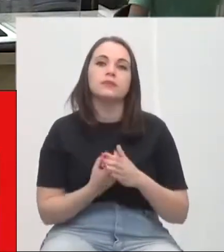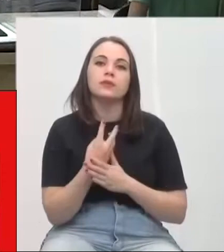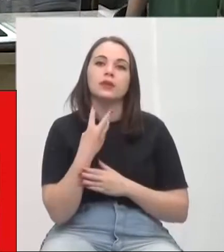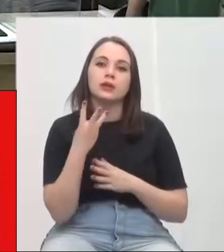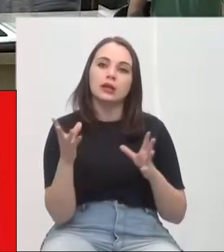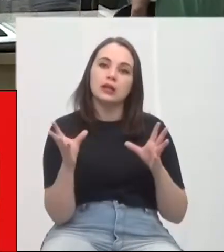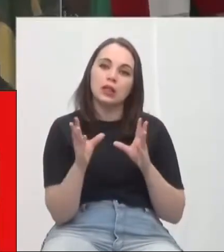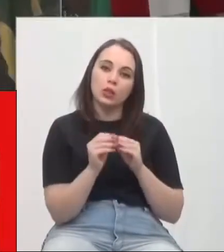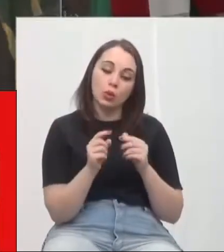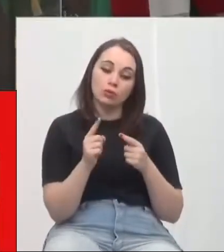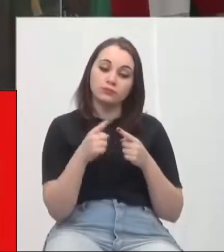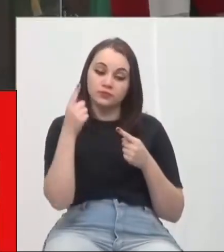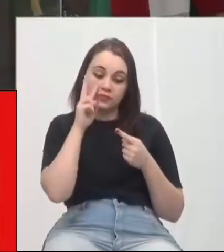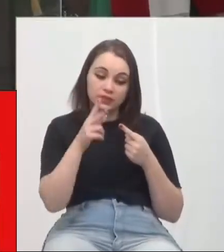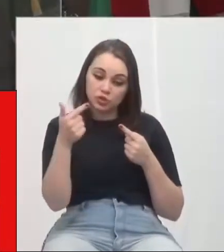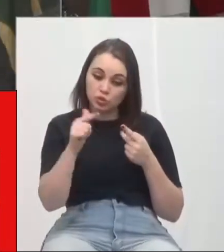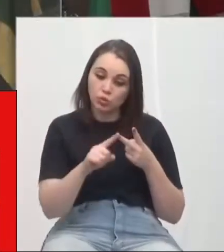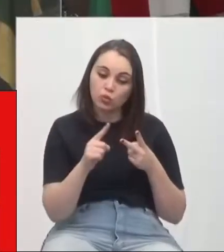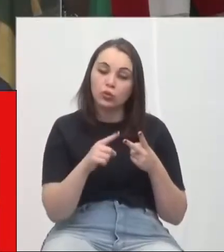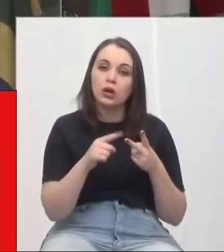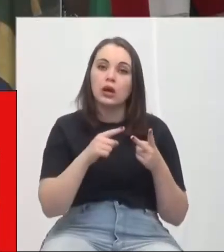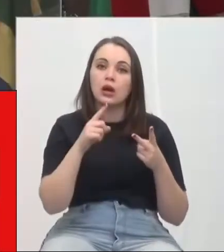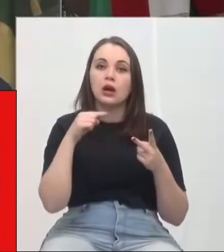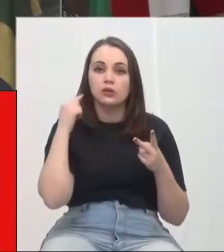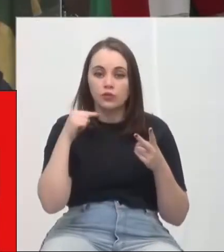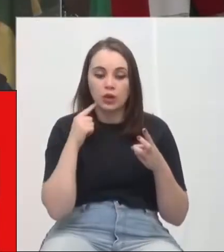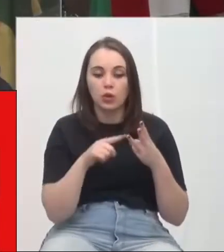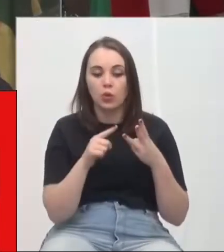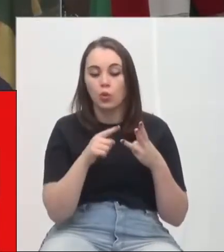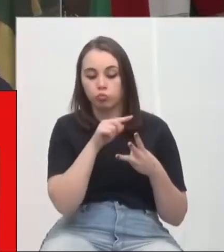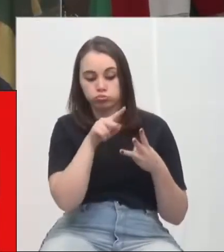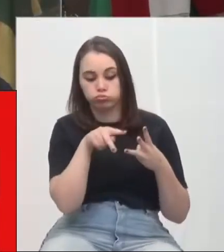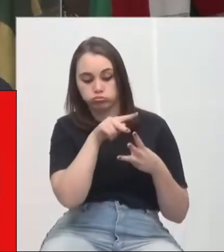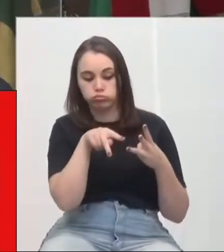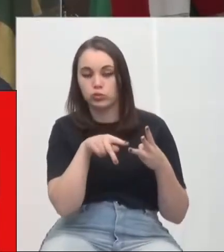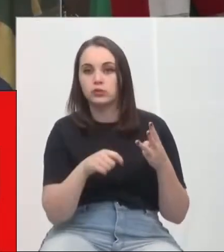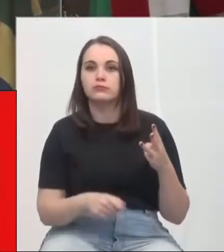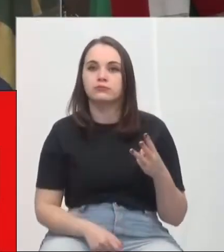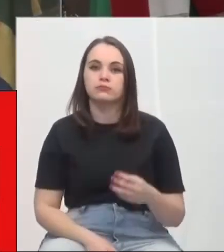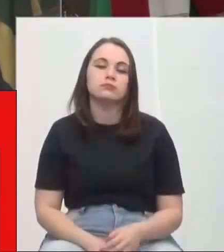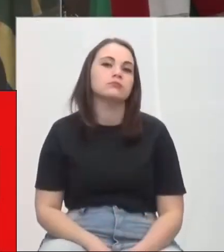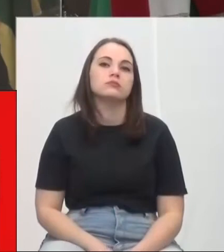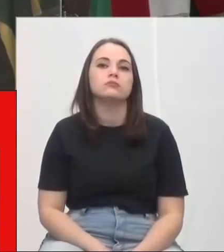revisor, relatório adjudicativo ou até mesmo híbrido. Revisor e adjudicativo.